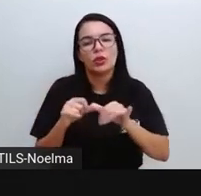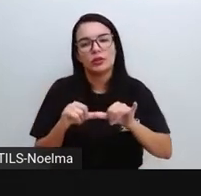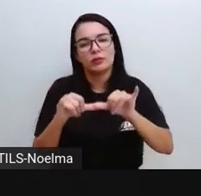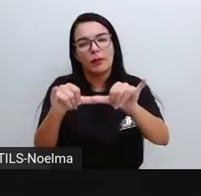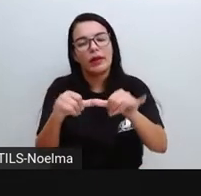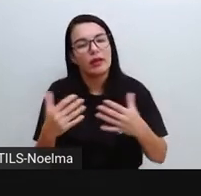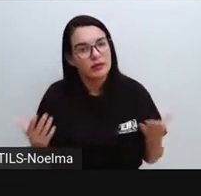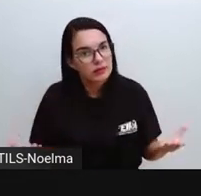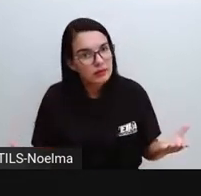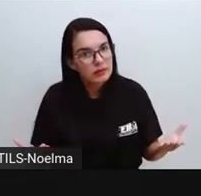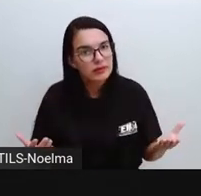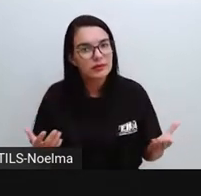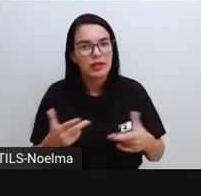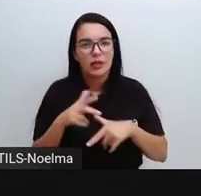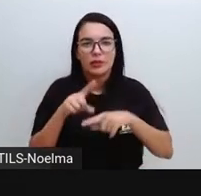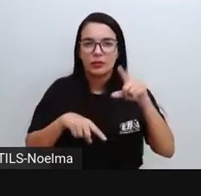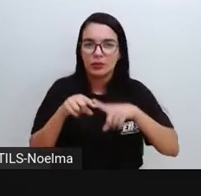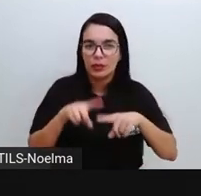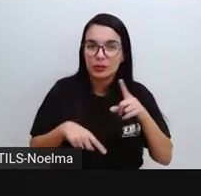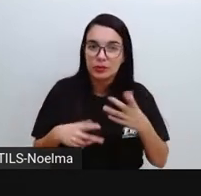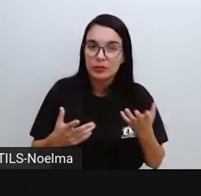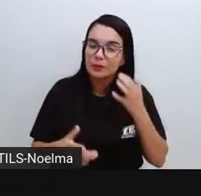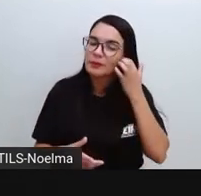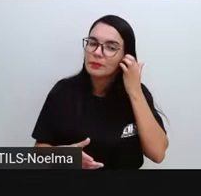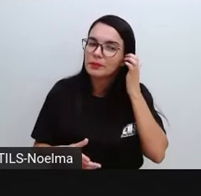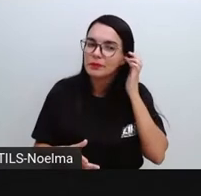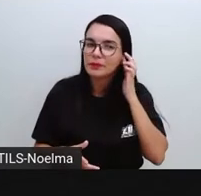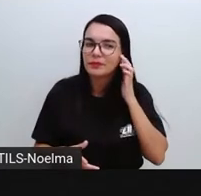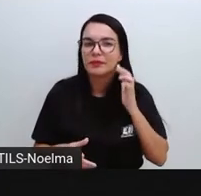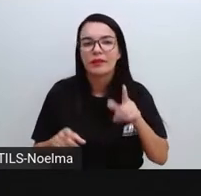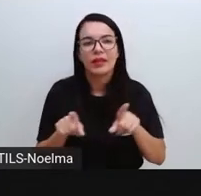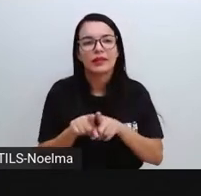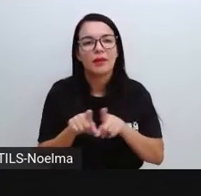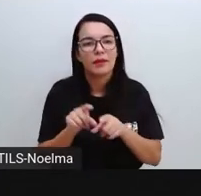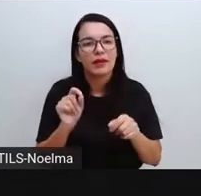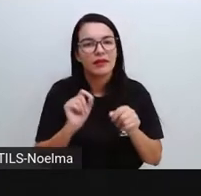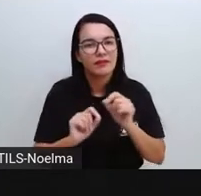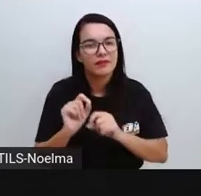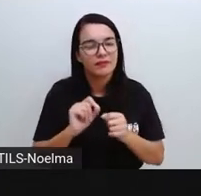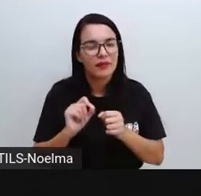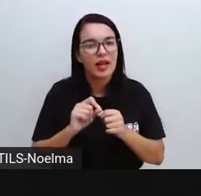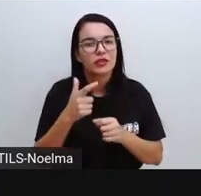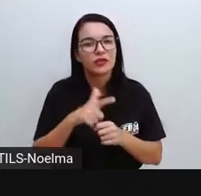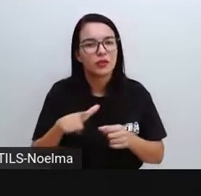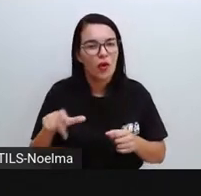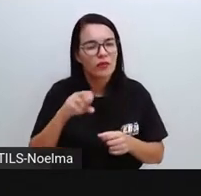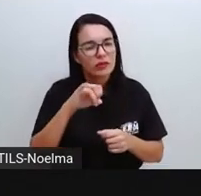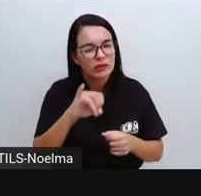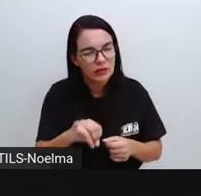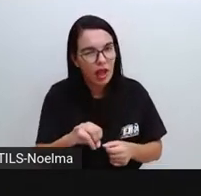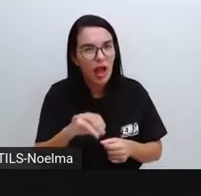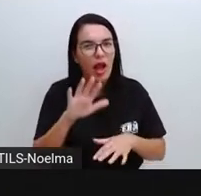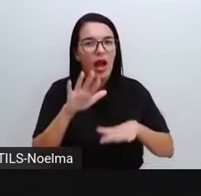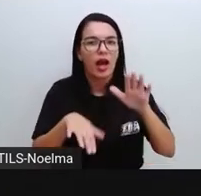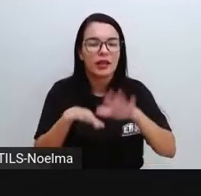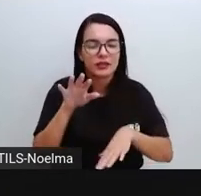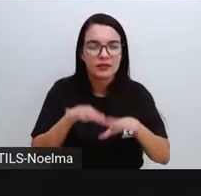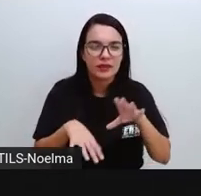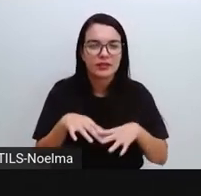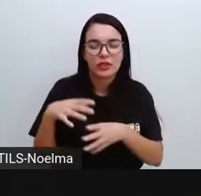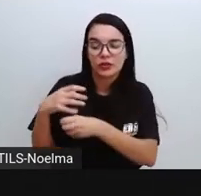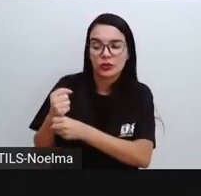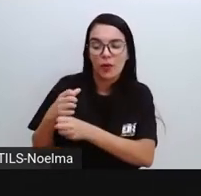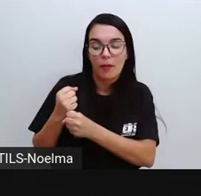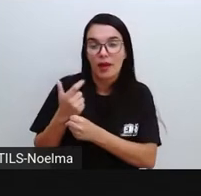quando se realiza esse tipo de contagem, geralmente, se faz novamente pra ver se aquele valor está correto. É algo que não